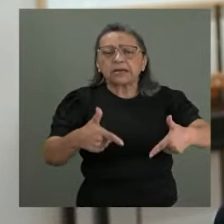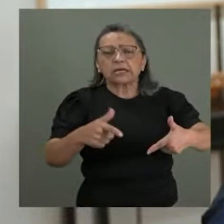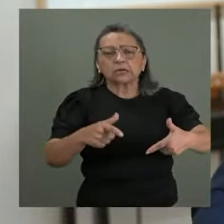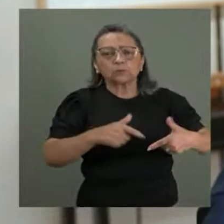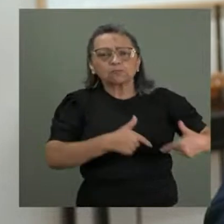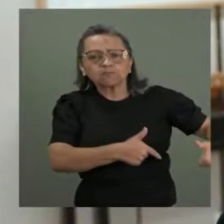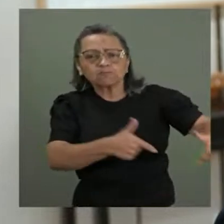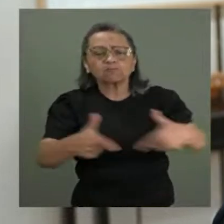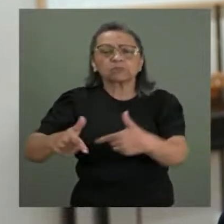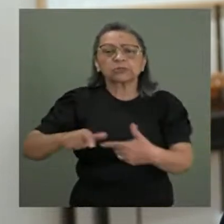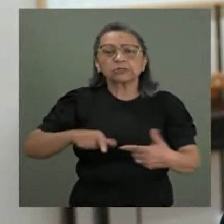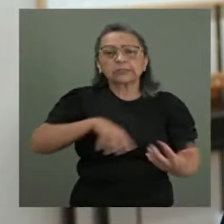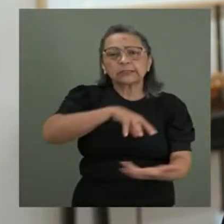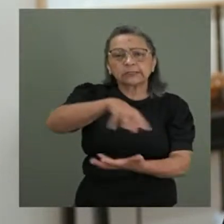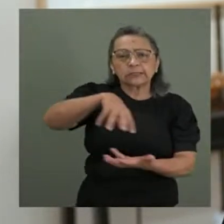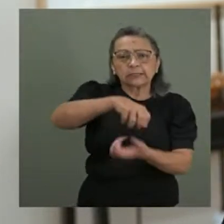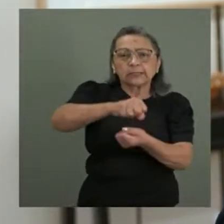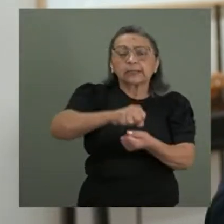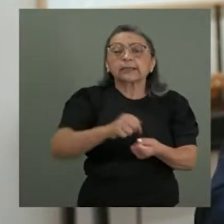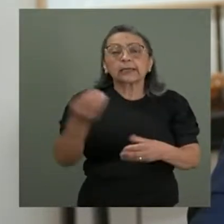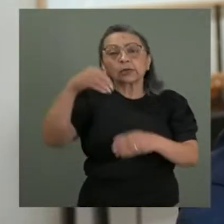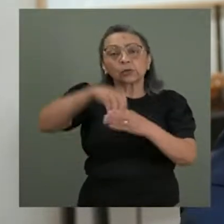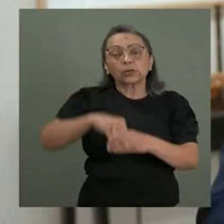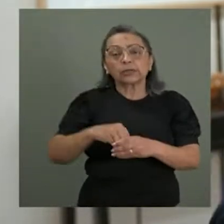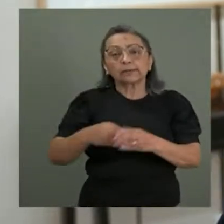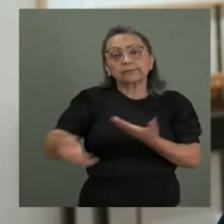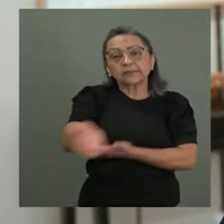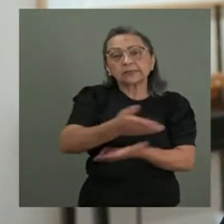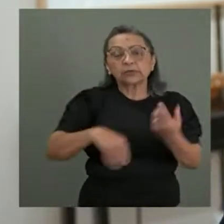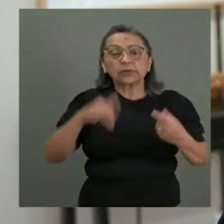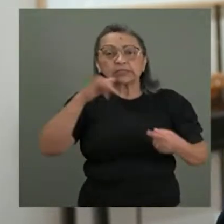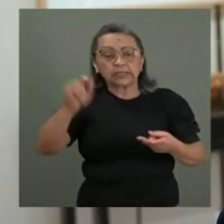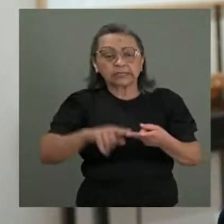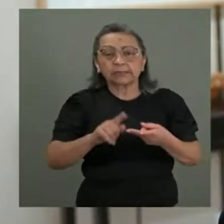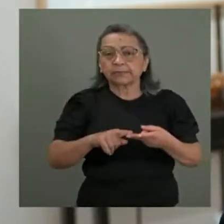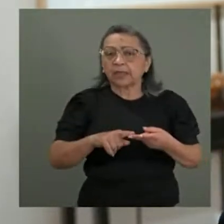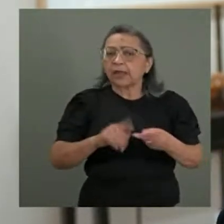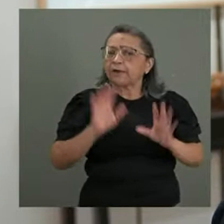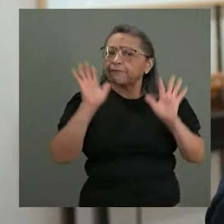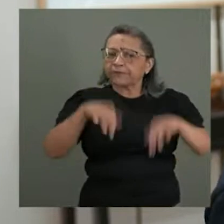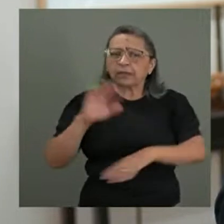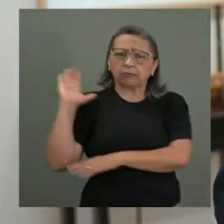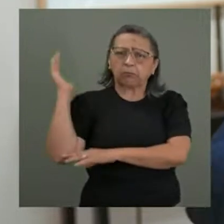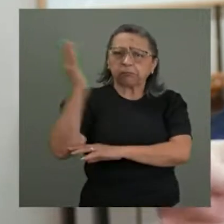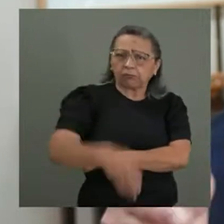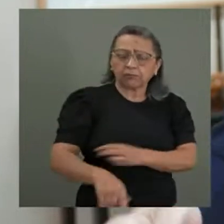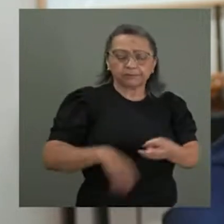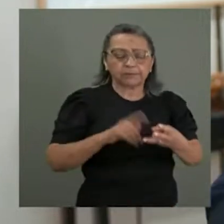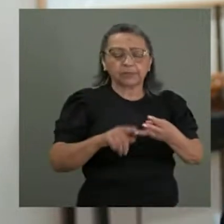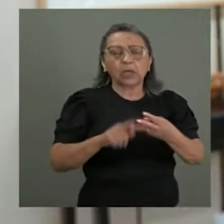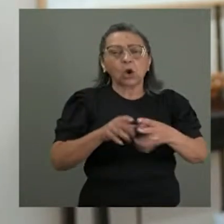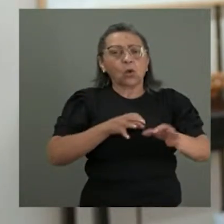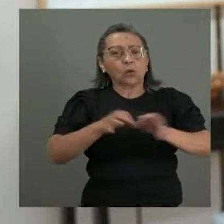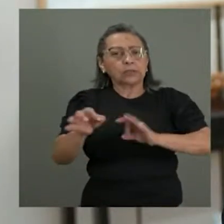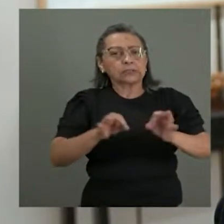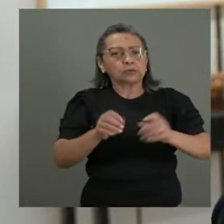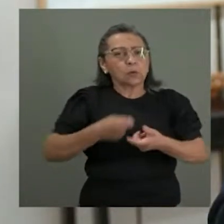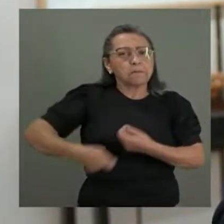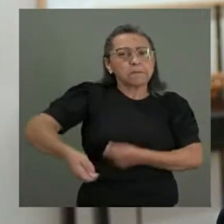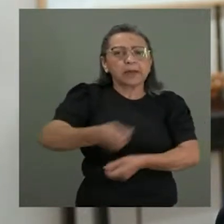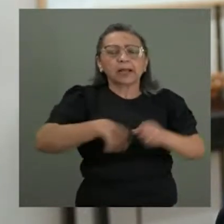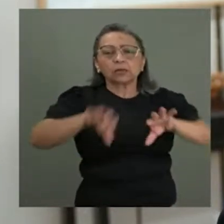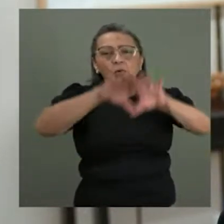que inclui transição energética, combate ao desmatamento ilegal, organização de um mercado